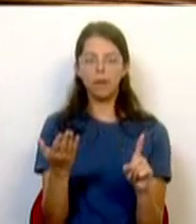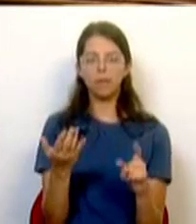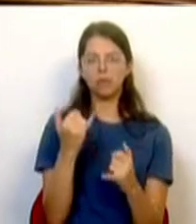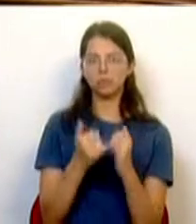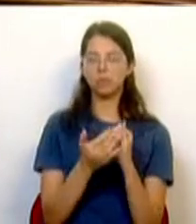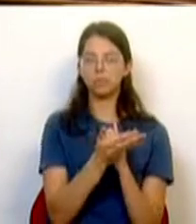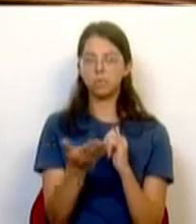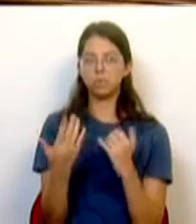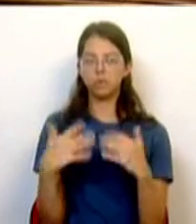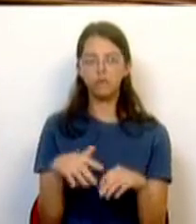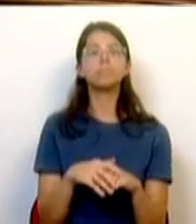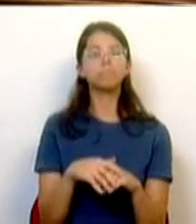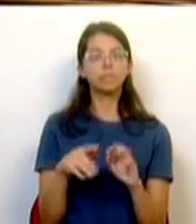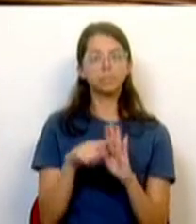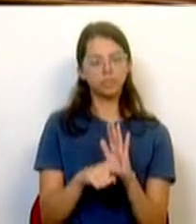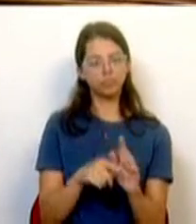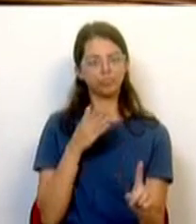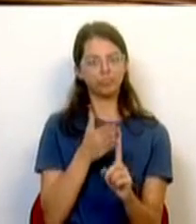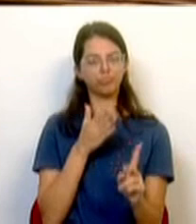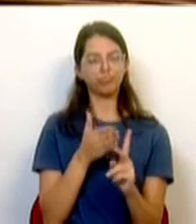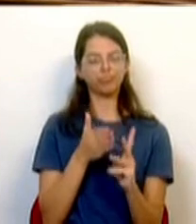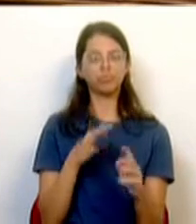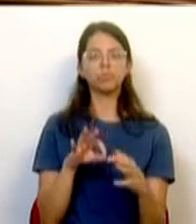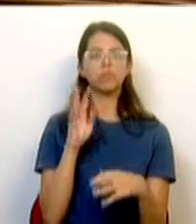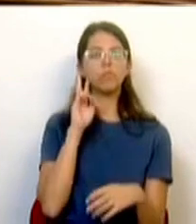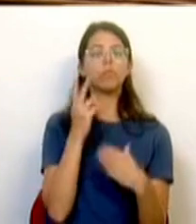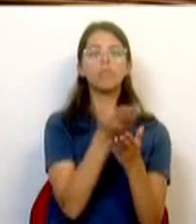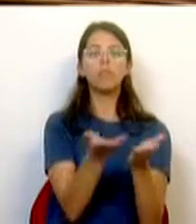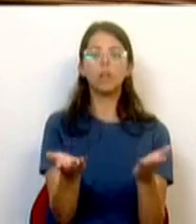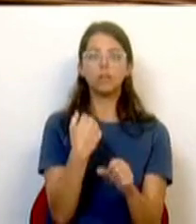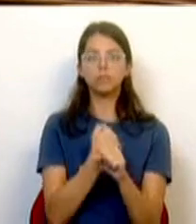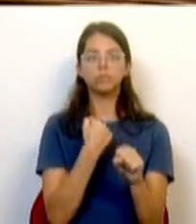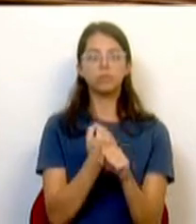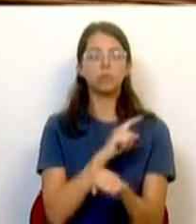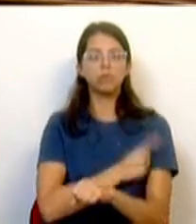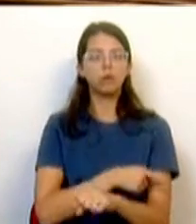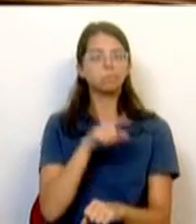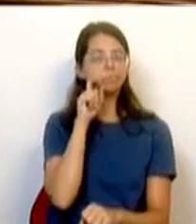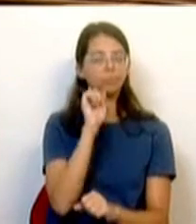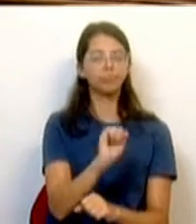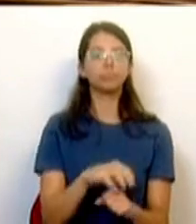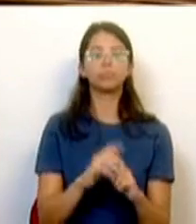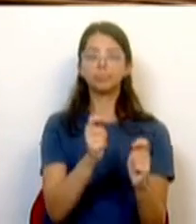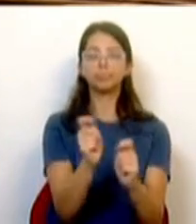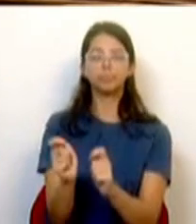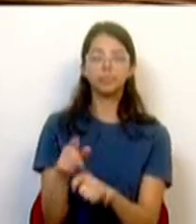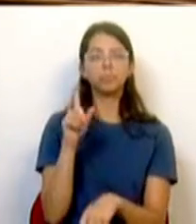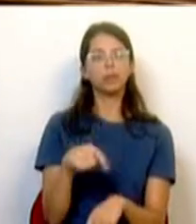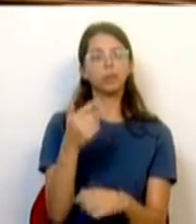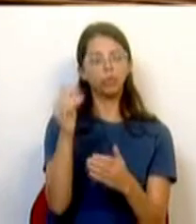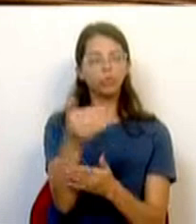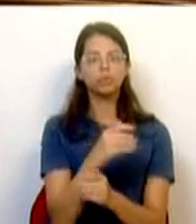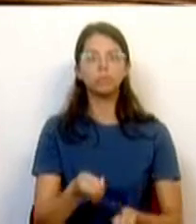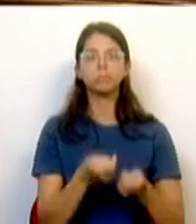híbridas, pugna por medidas concretas no âmbito da valorização das Forças e Serviços de Segurança, na capacitação dos seus recursos no